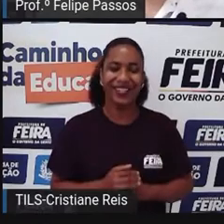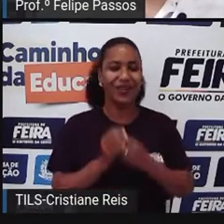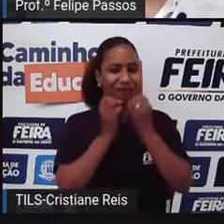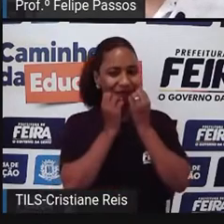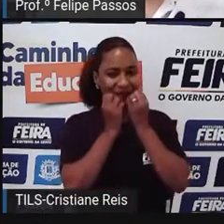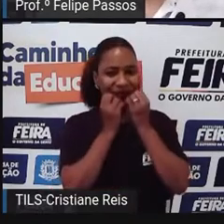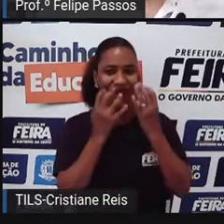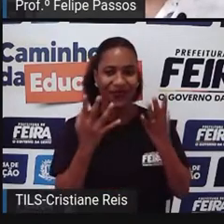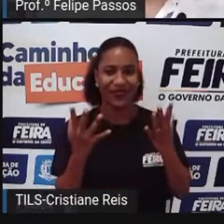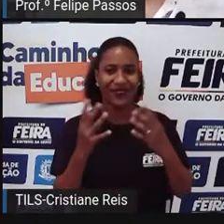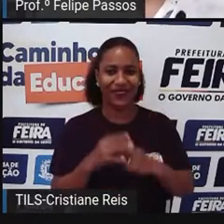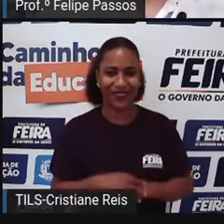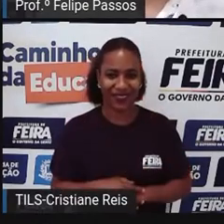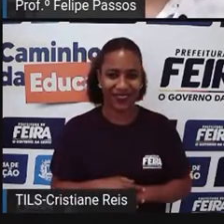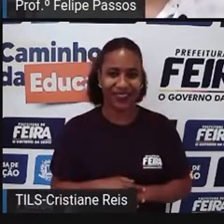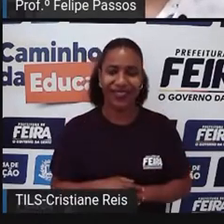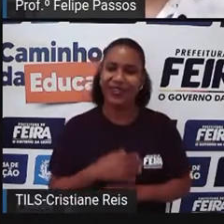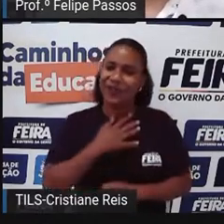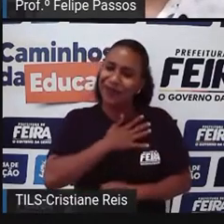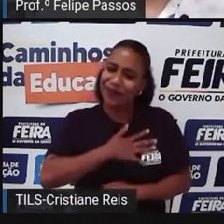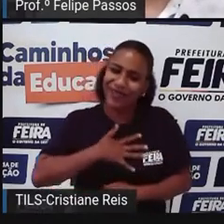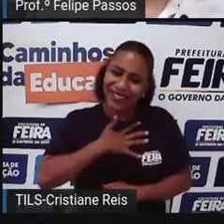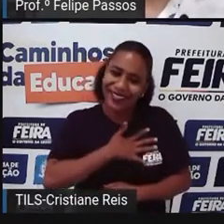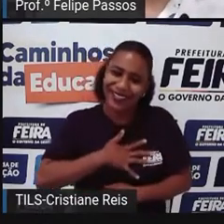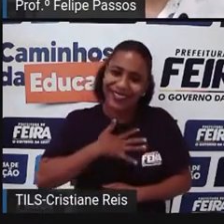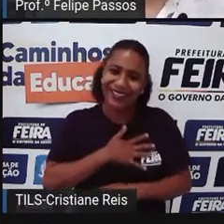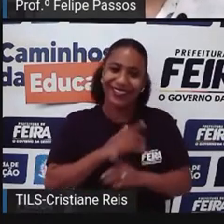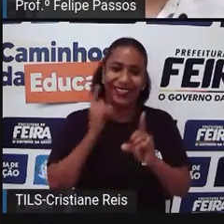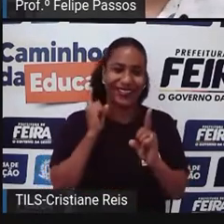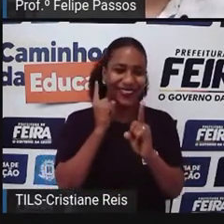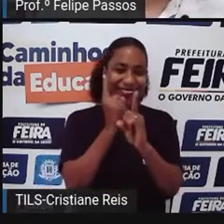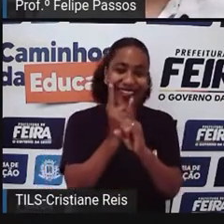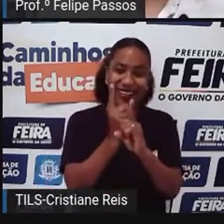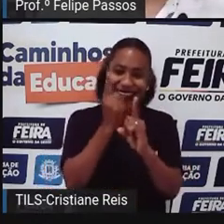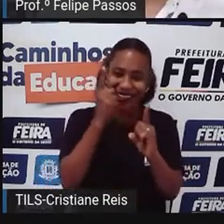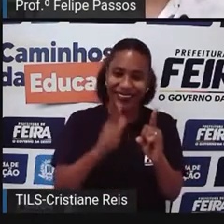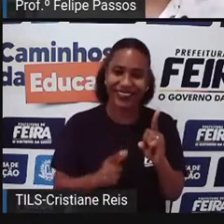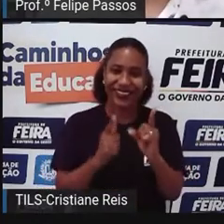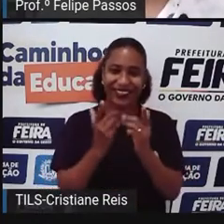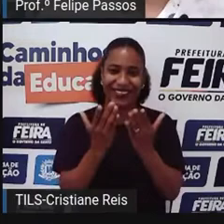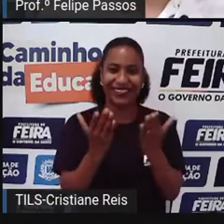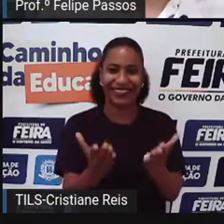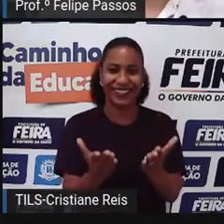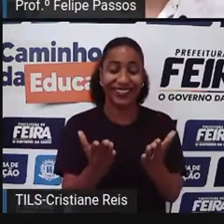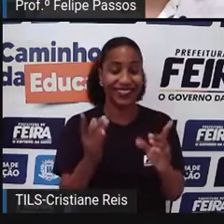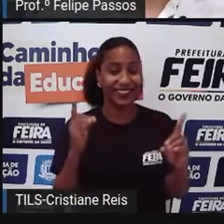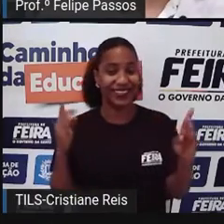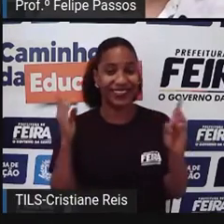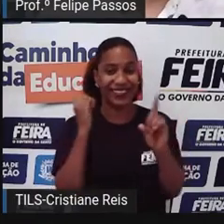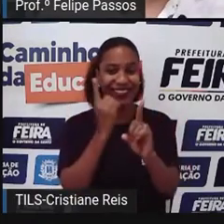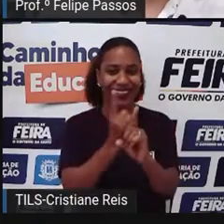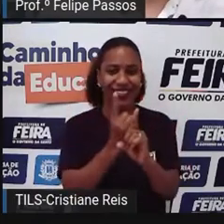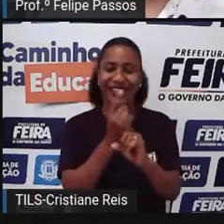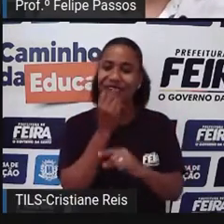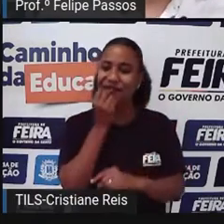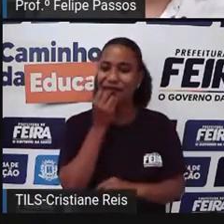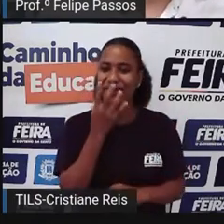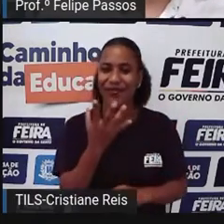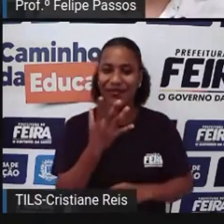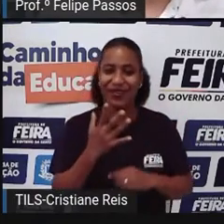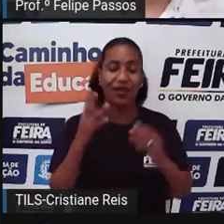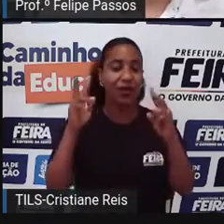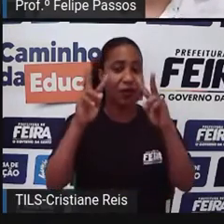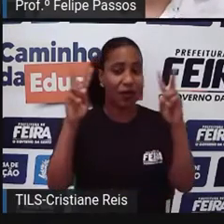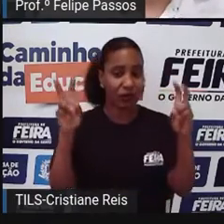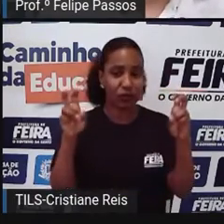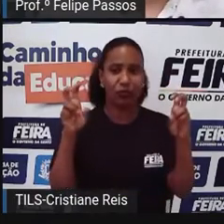beleza Professora, é prazer te reencontrar Os caminhos da vida aí nos levam a nos reencontrar E pra falar de um assunto